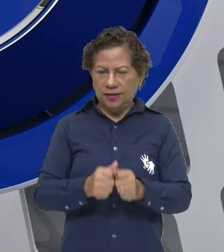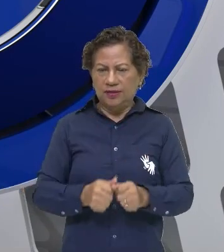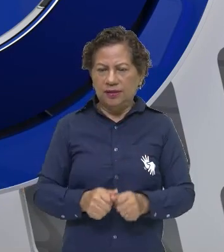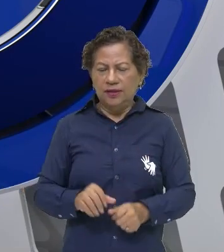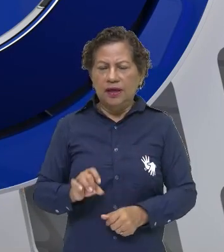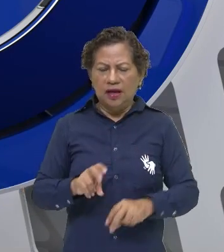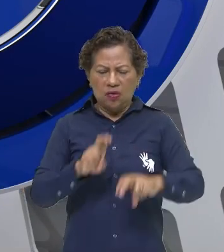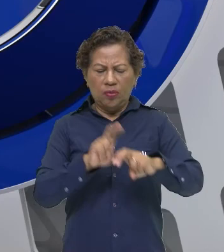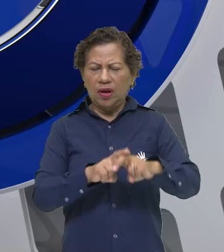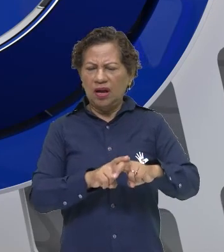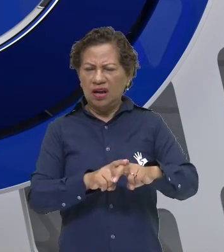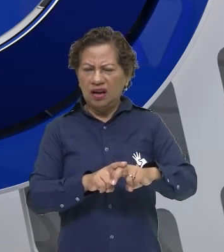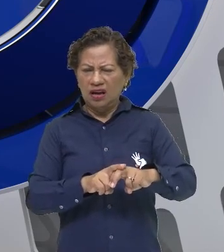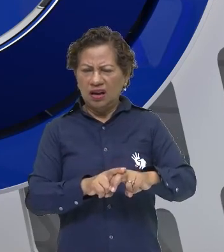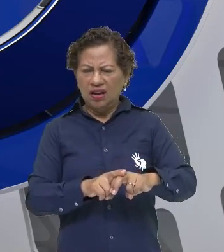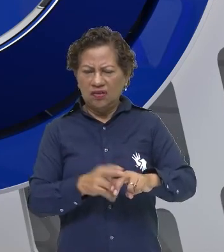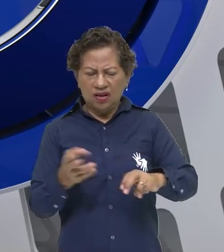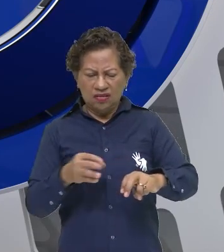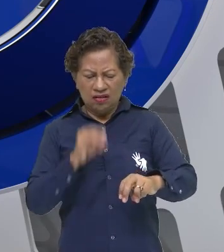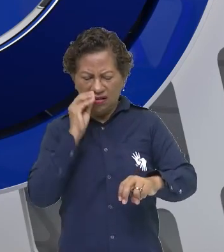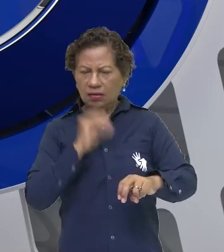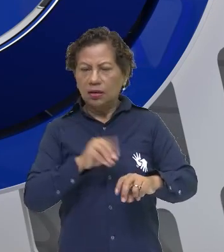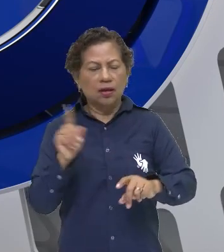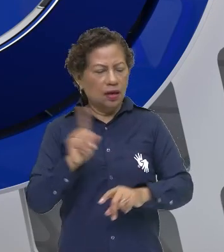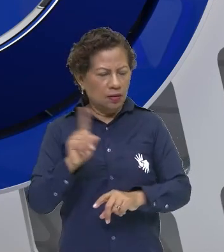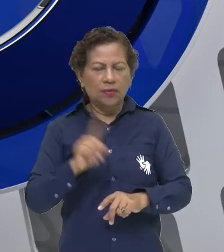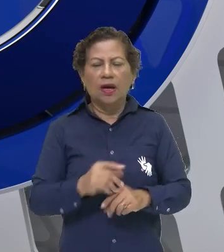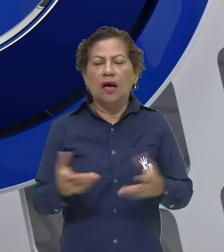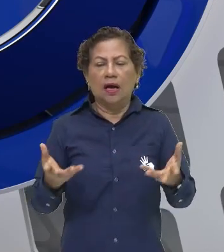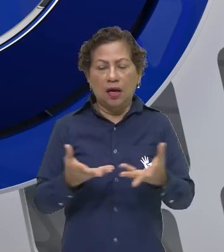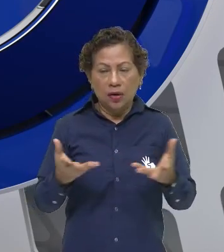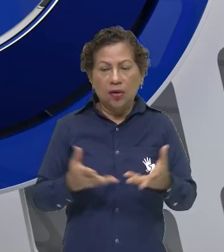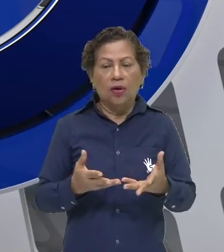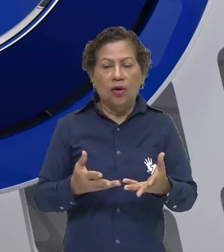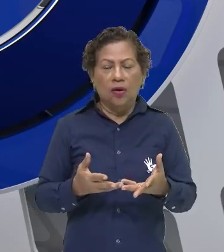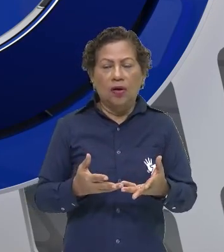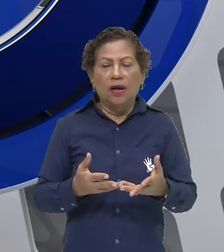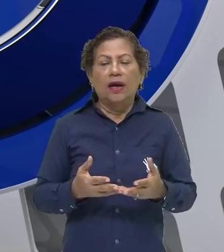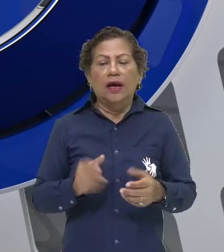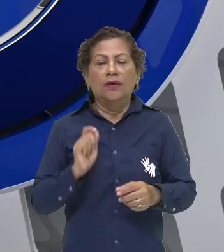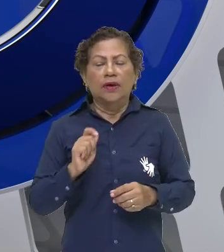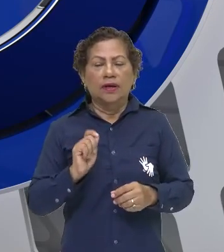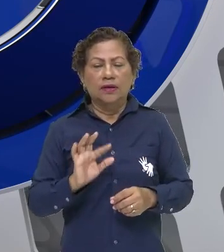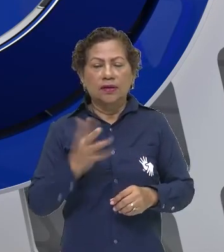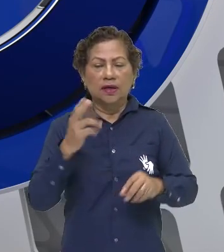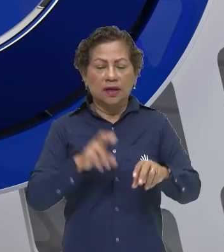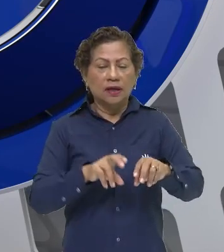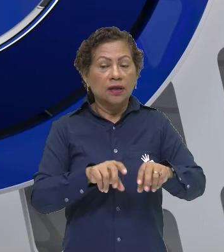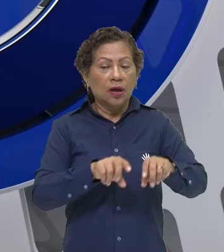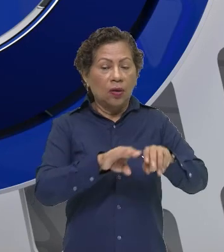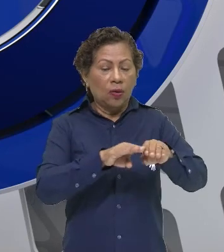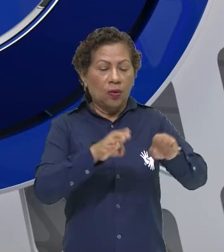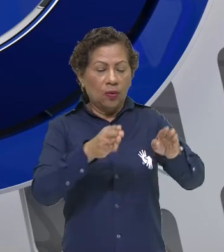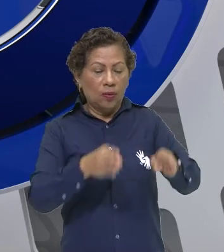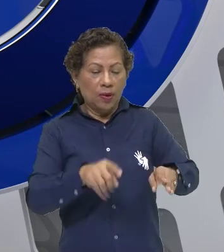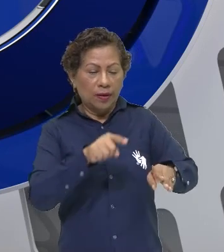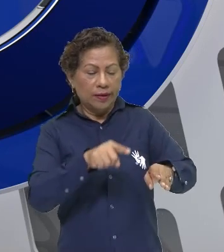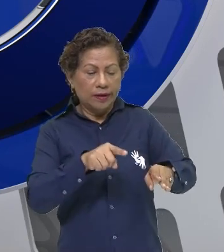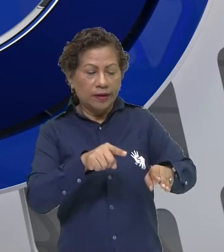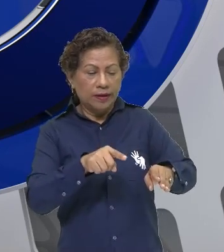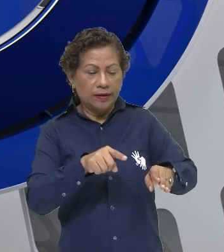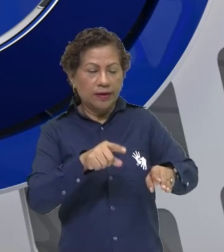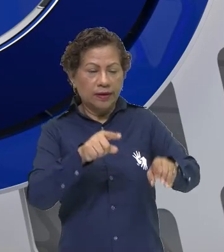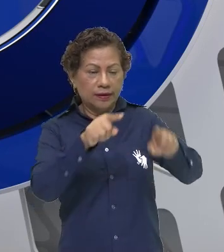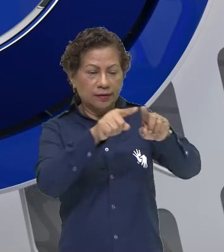passou a ser uma alegoria, passou a ser um suporte para aquela roda também ser transformada num objeto de